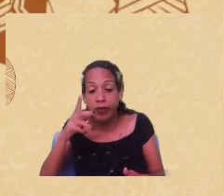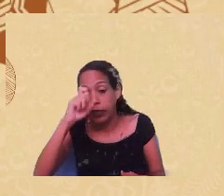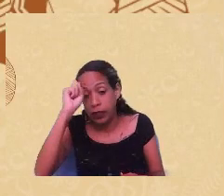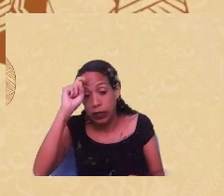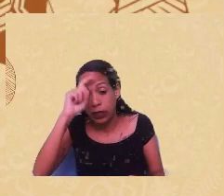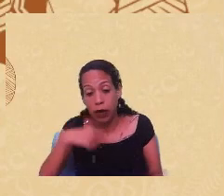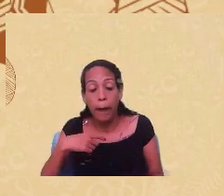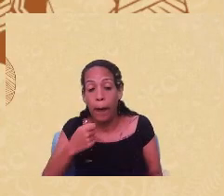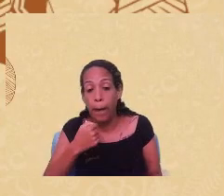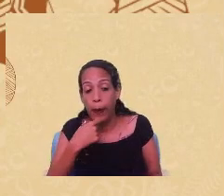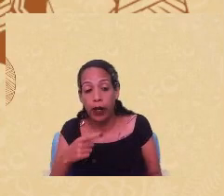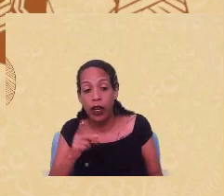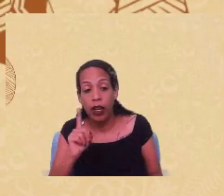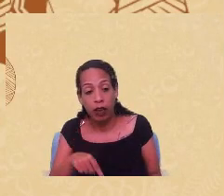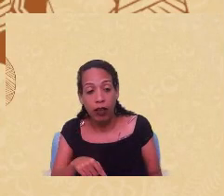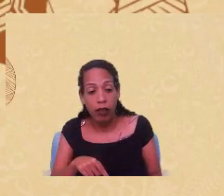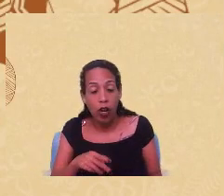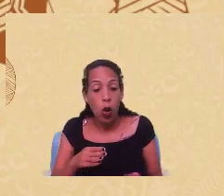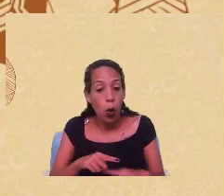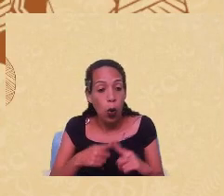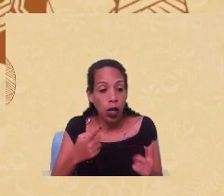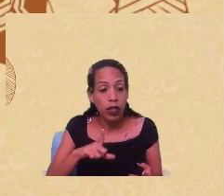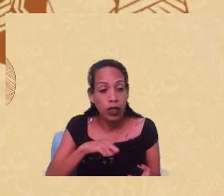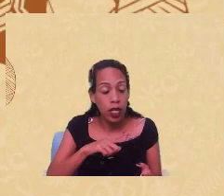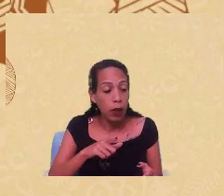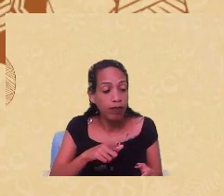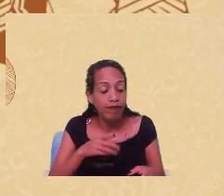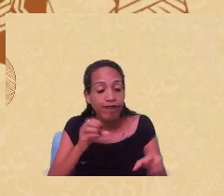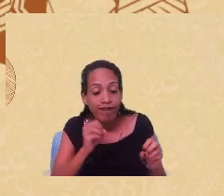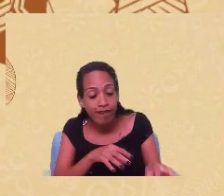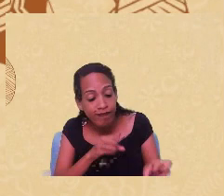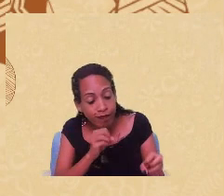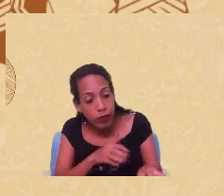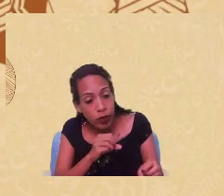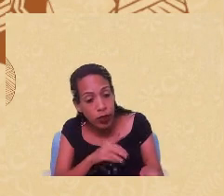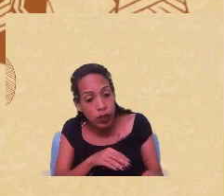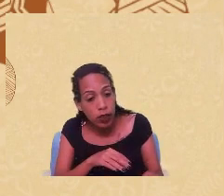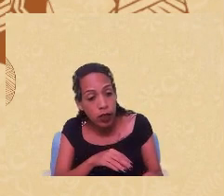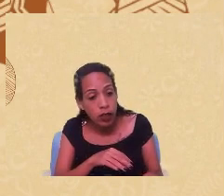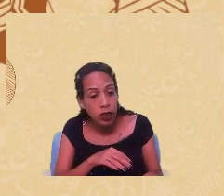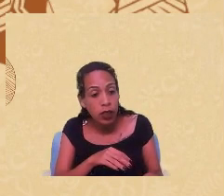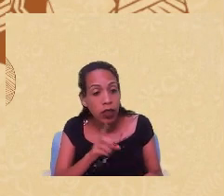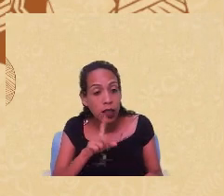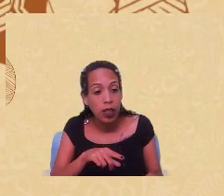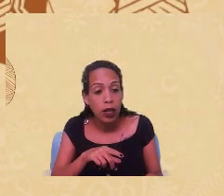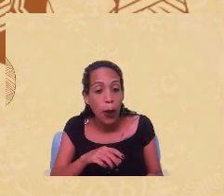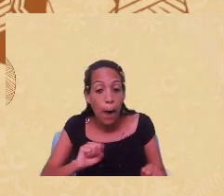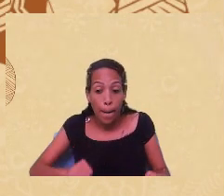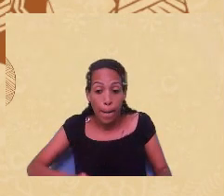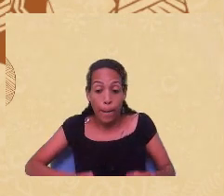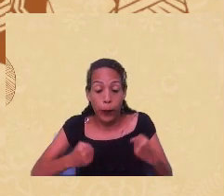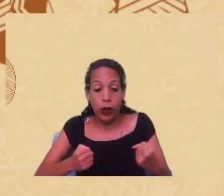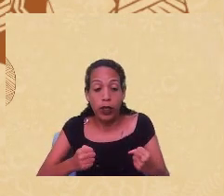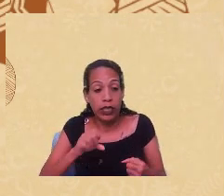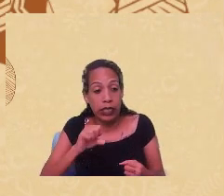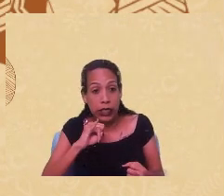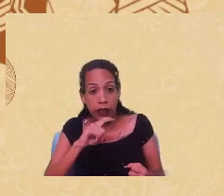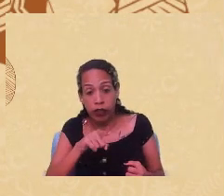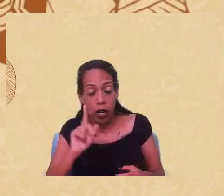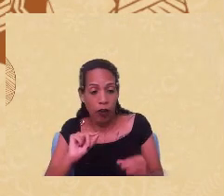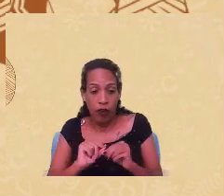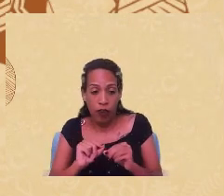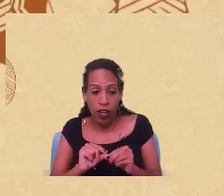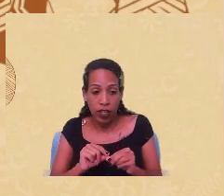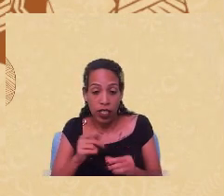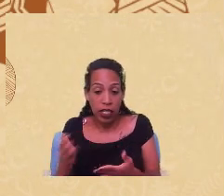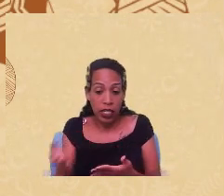opinião, quando você está orientado pelo comum. se você não faz isso, você cai em